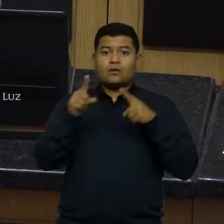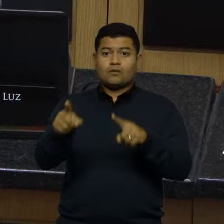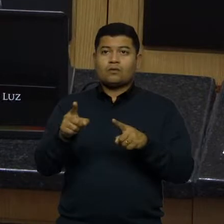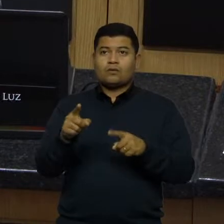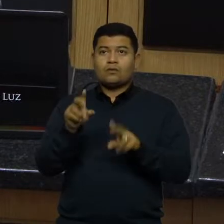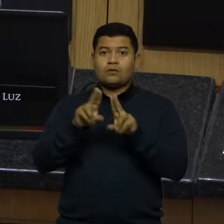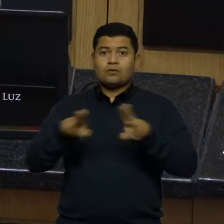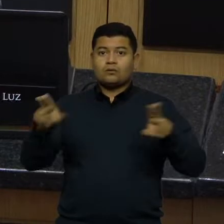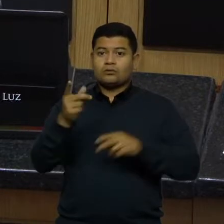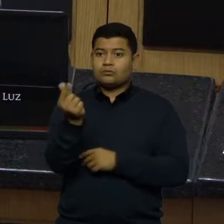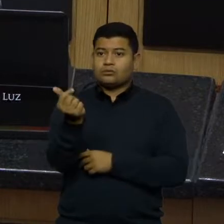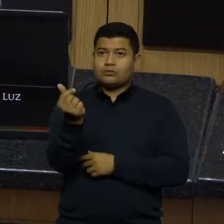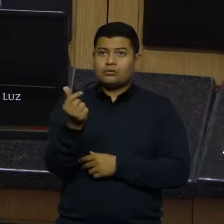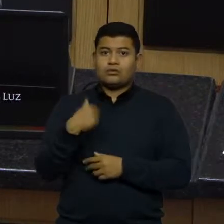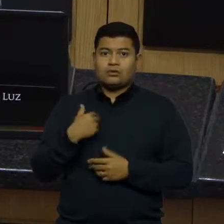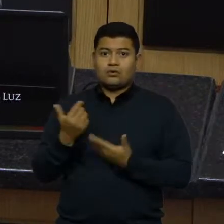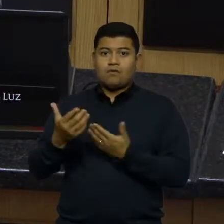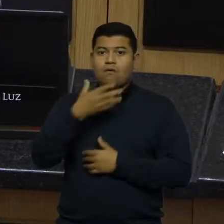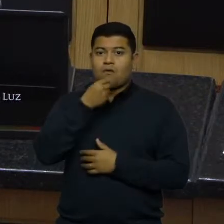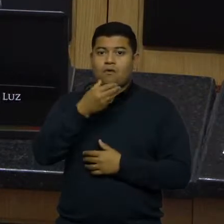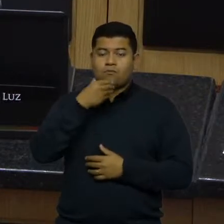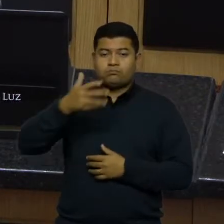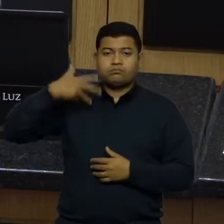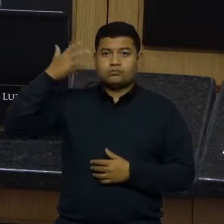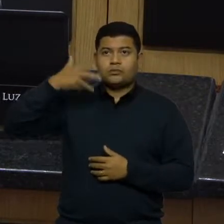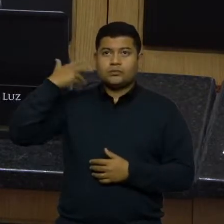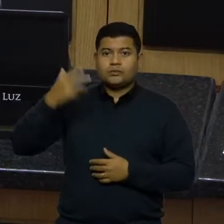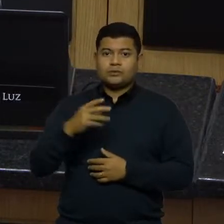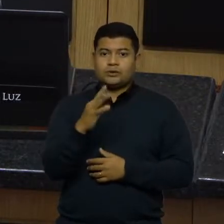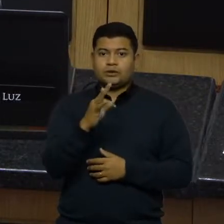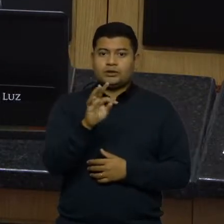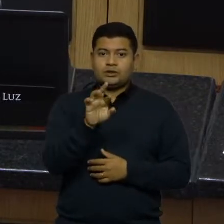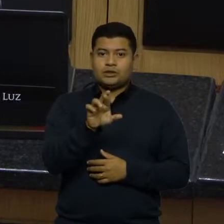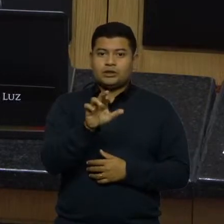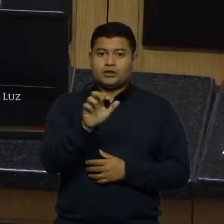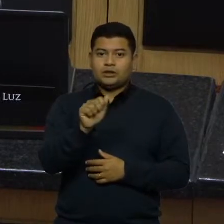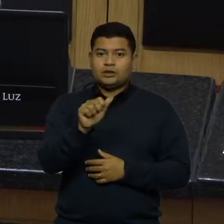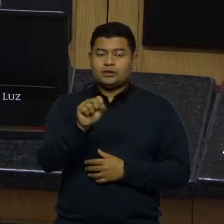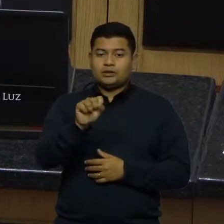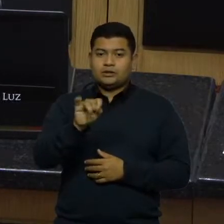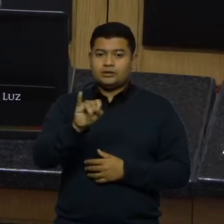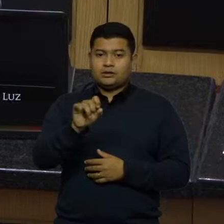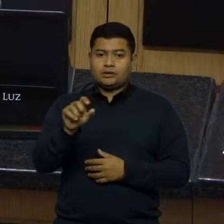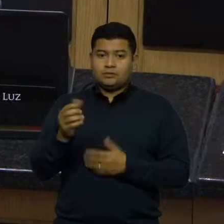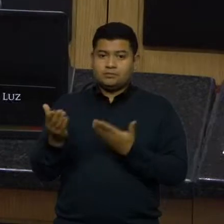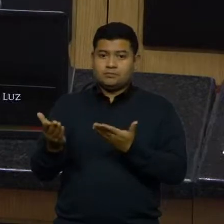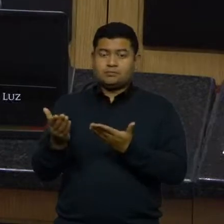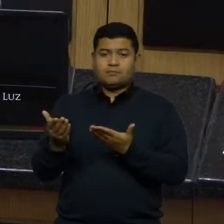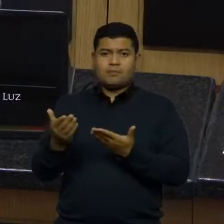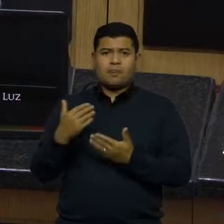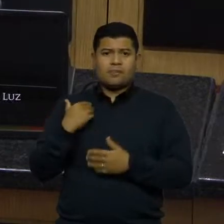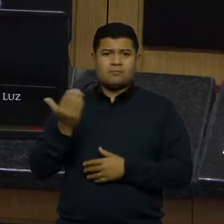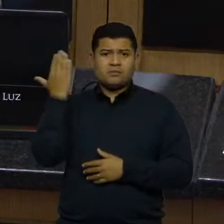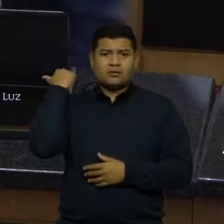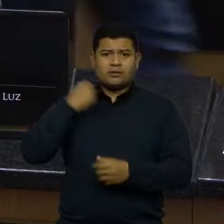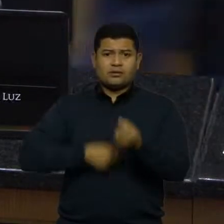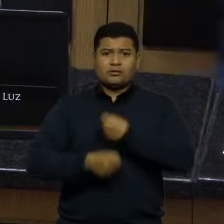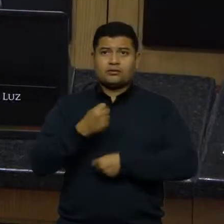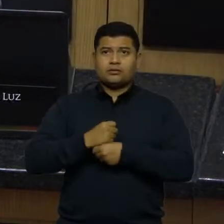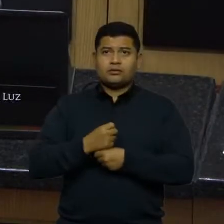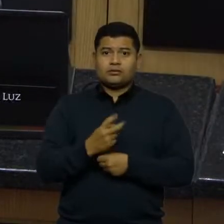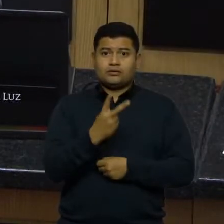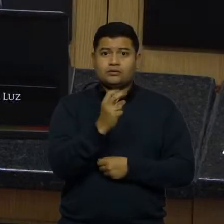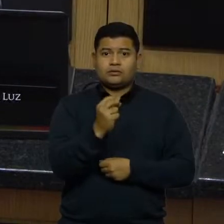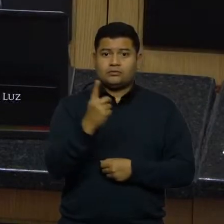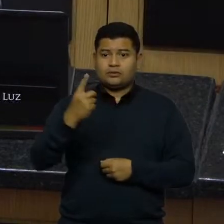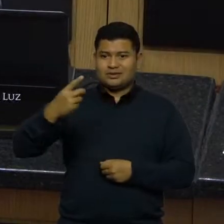com recurso público um palestrante Cesare Battisti, o terrorista italiano. Então, isso em 2013, nós já se passaram 10 anos